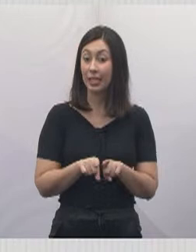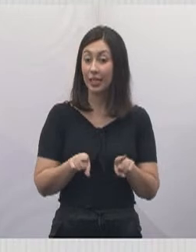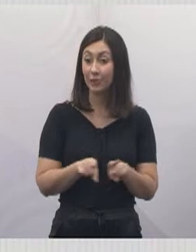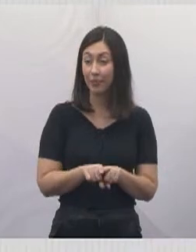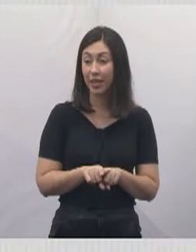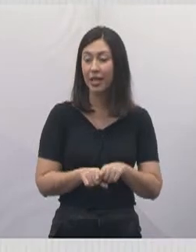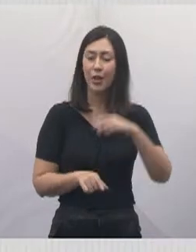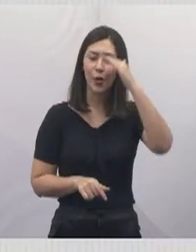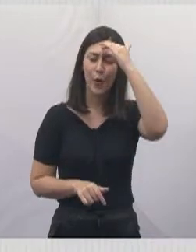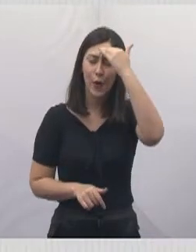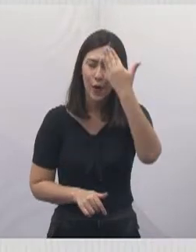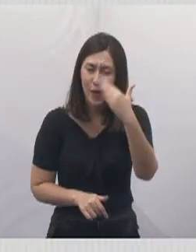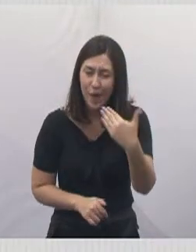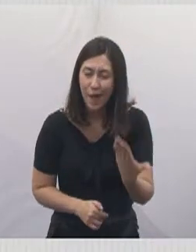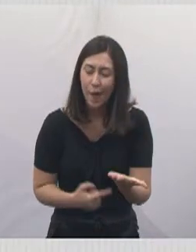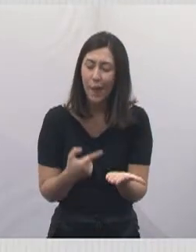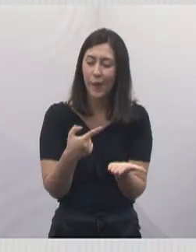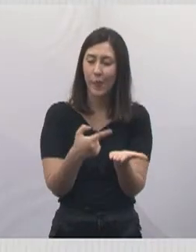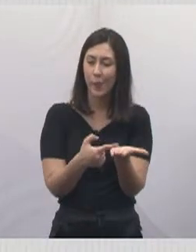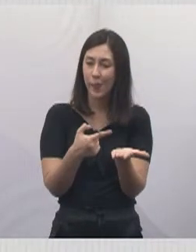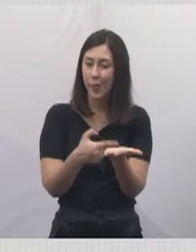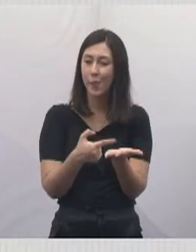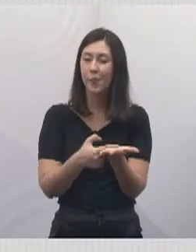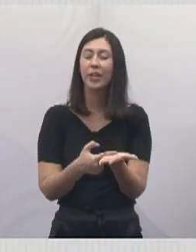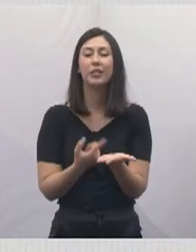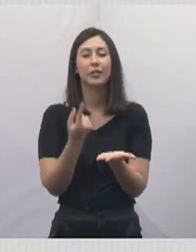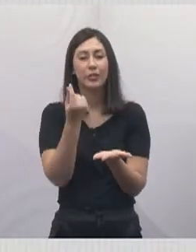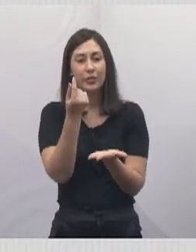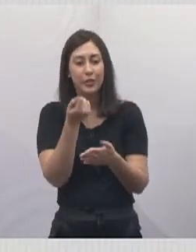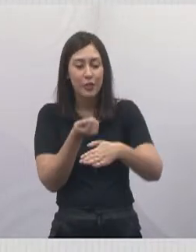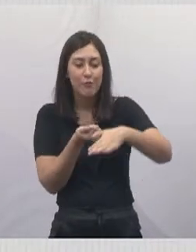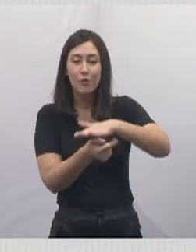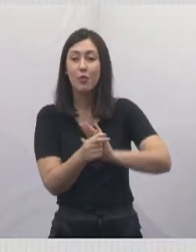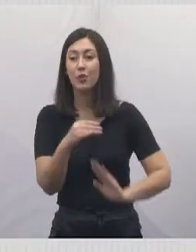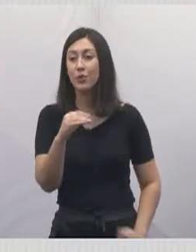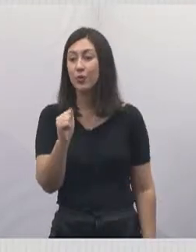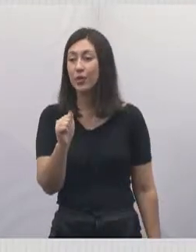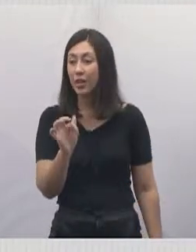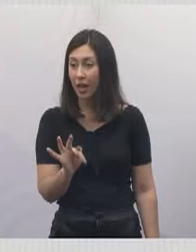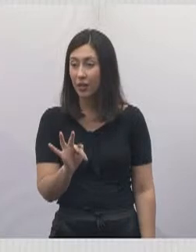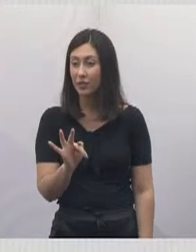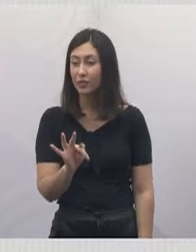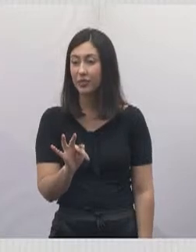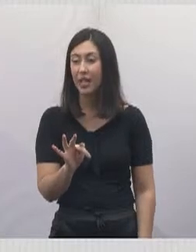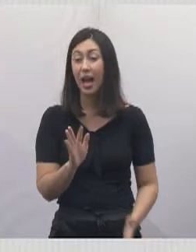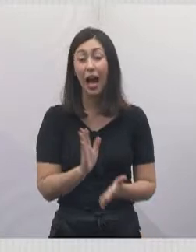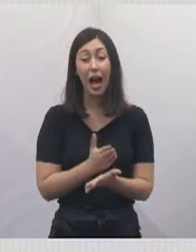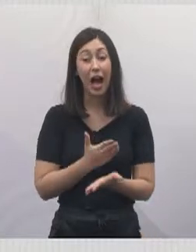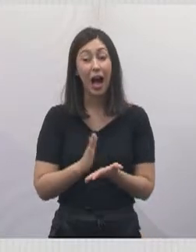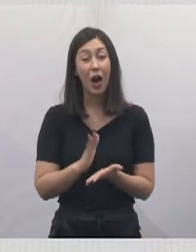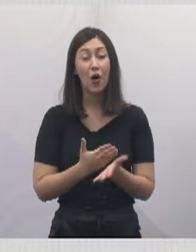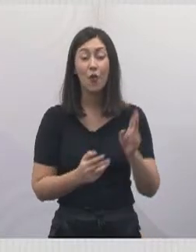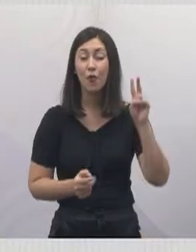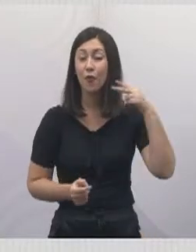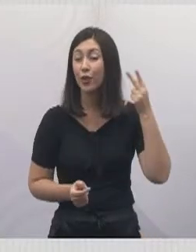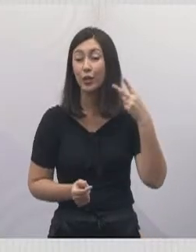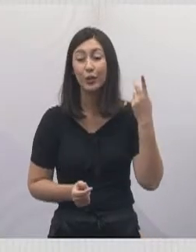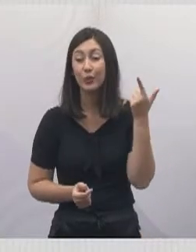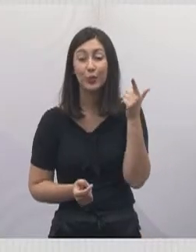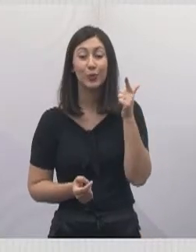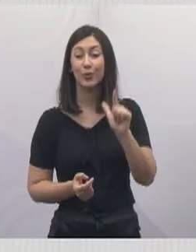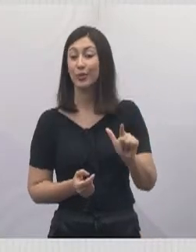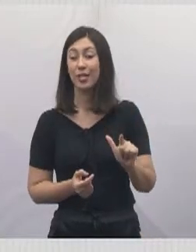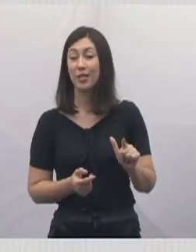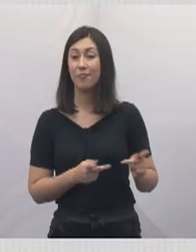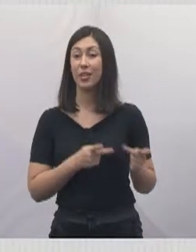Também, honrando com o compromisso, que é o investimento do CAF. Infelizmente, não são todos os vereadores que podem participar disso, que